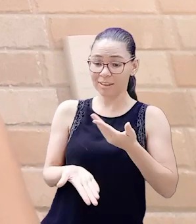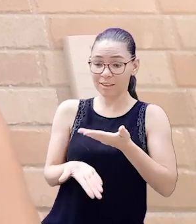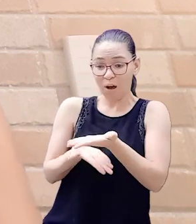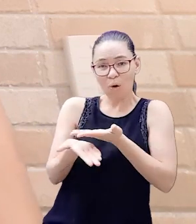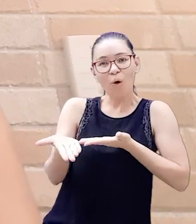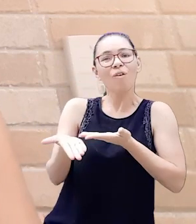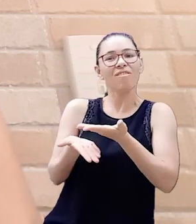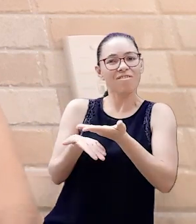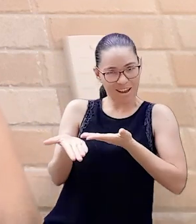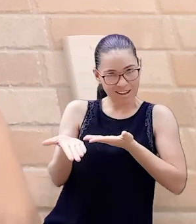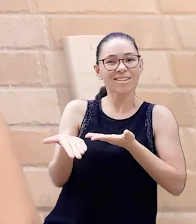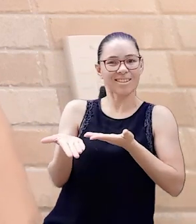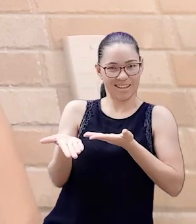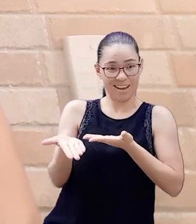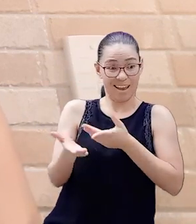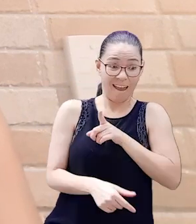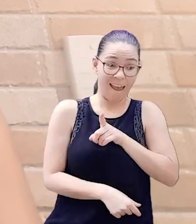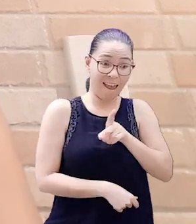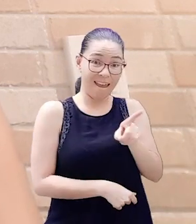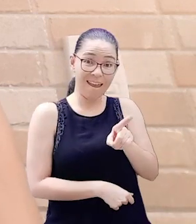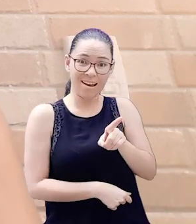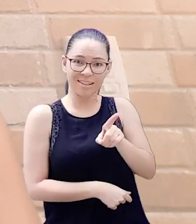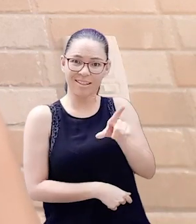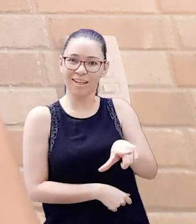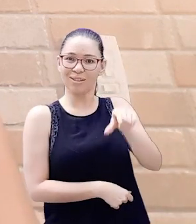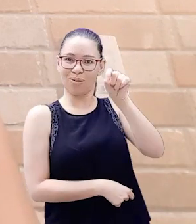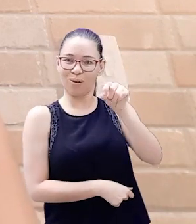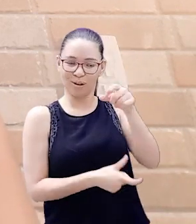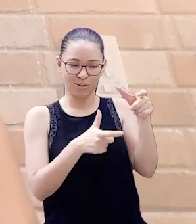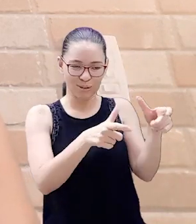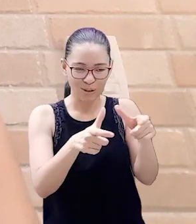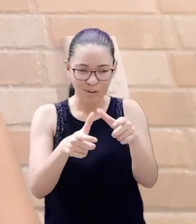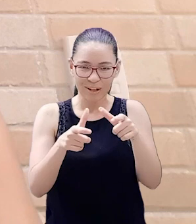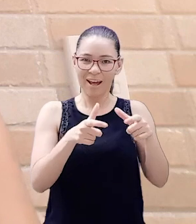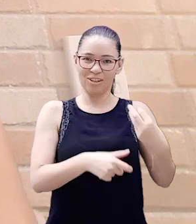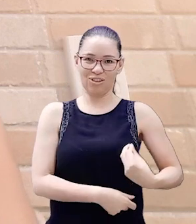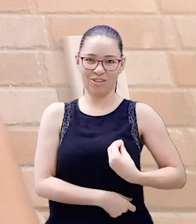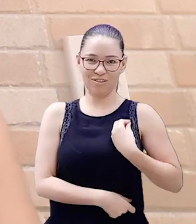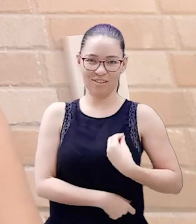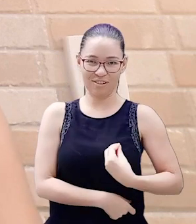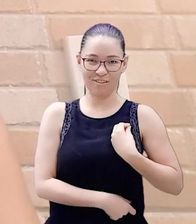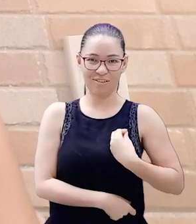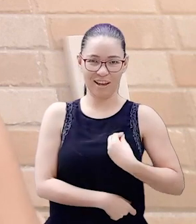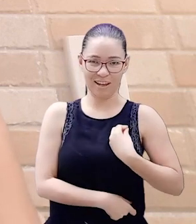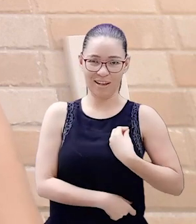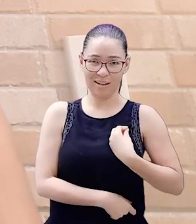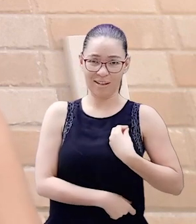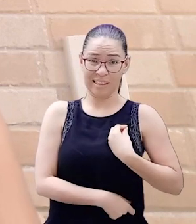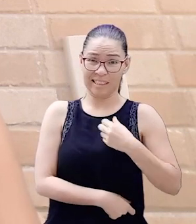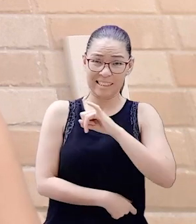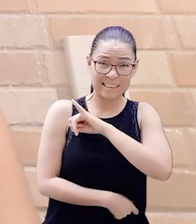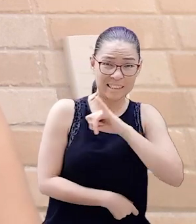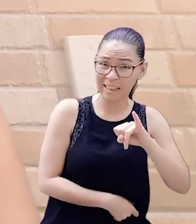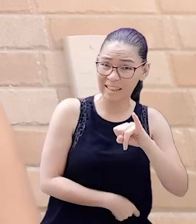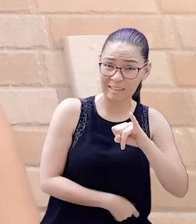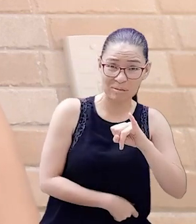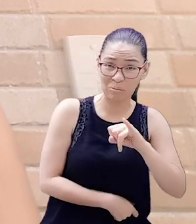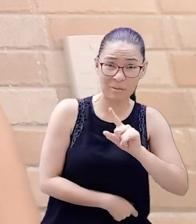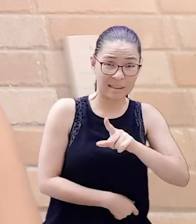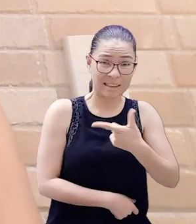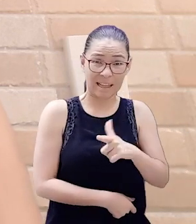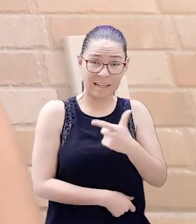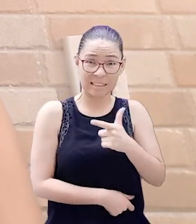demarcar as terras e territórios indígenas. Qualquer mudança nesse processo viola a Constituição Federal Brasileira.